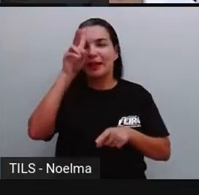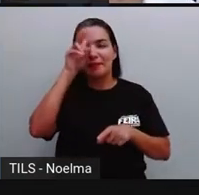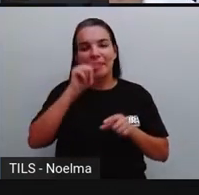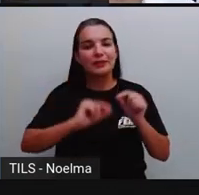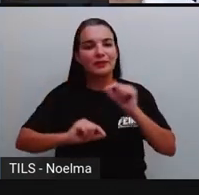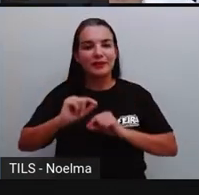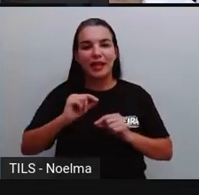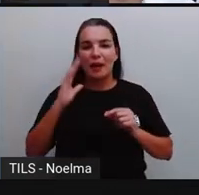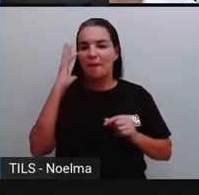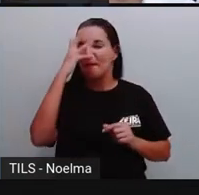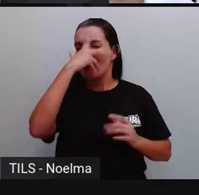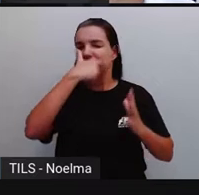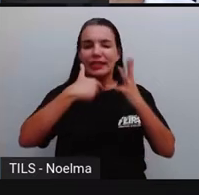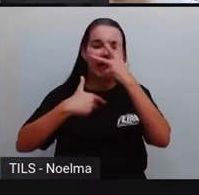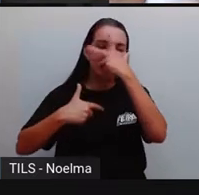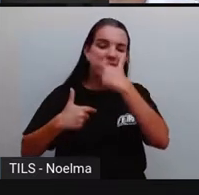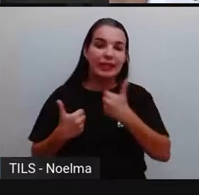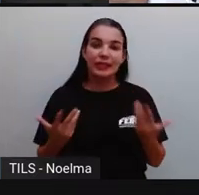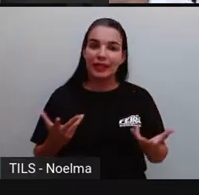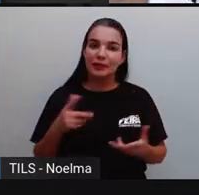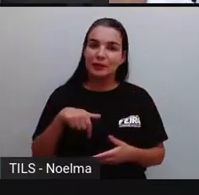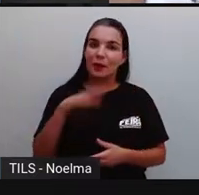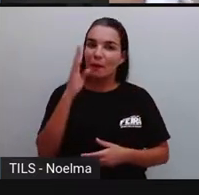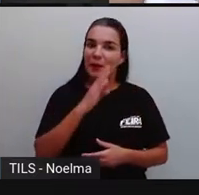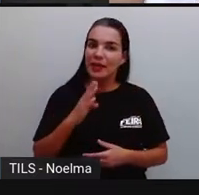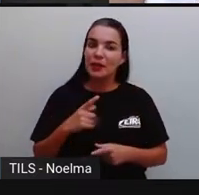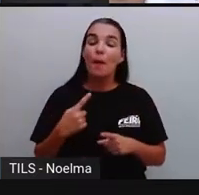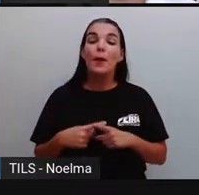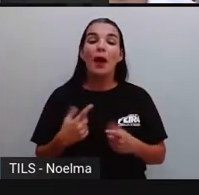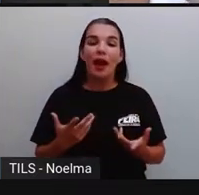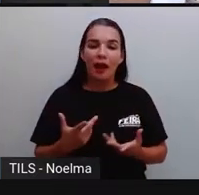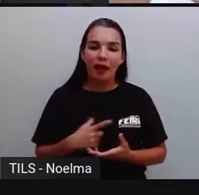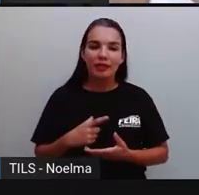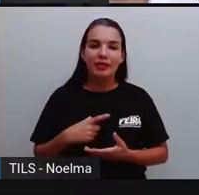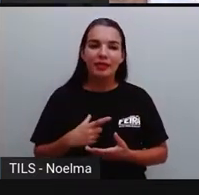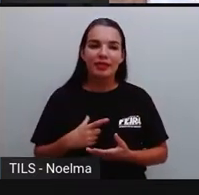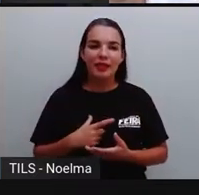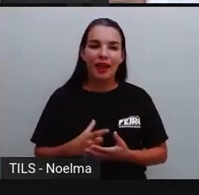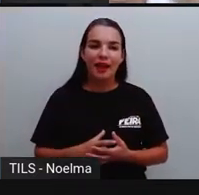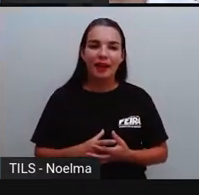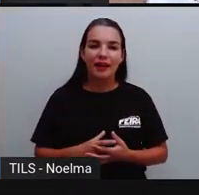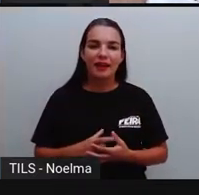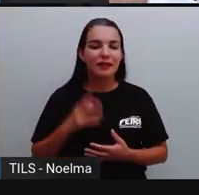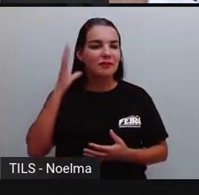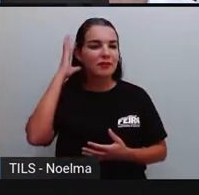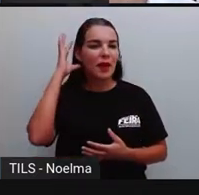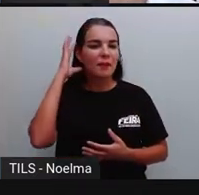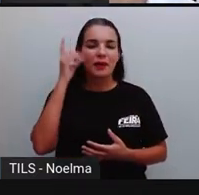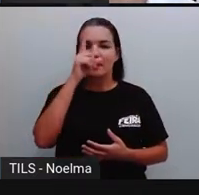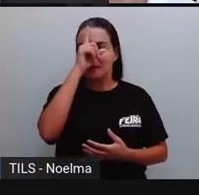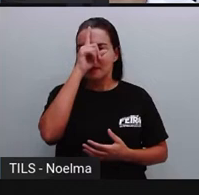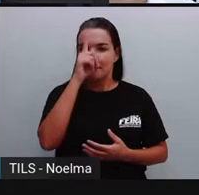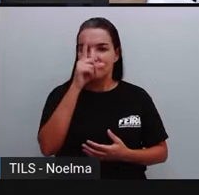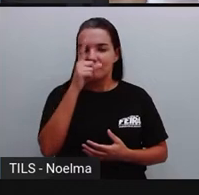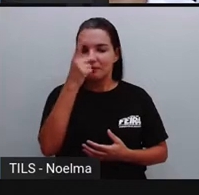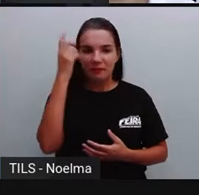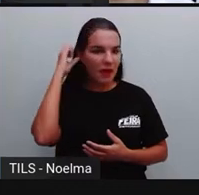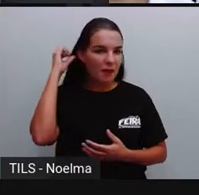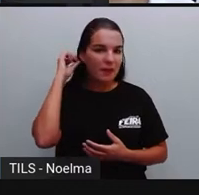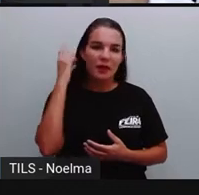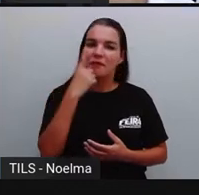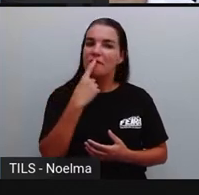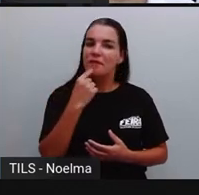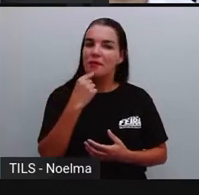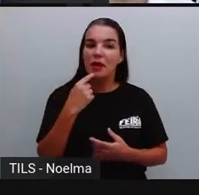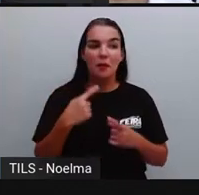considerada uma das atrizes mais bonitas do Brasil, justamente por ela, né, ser ruiva, né? Todo mundo aí fala,